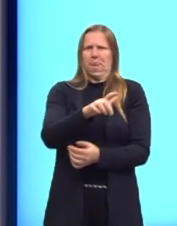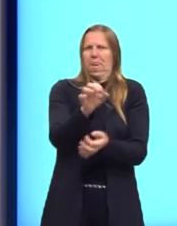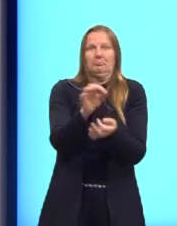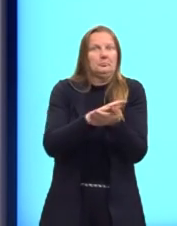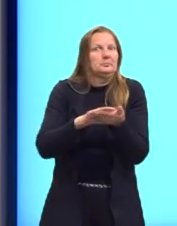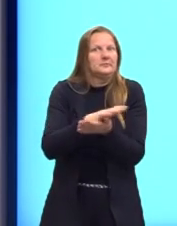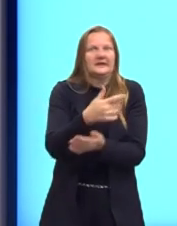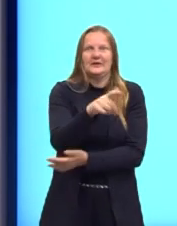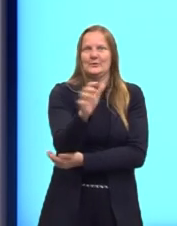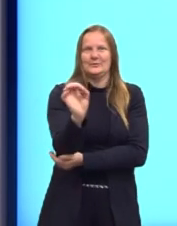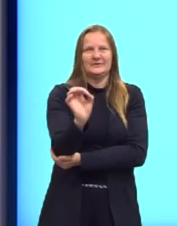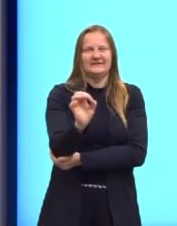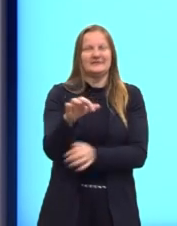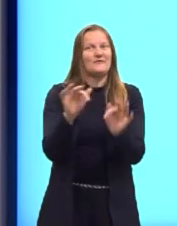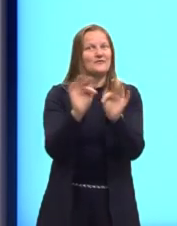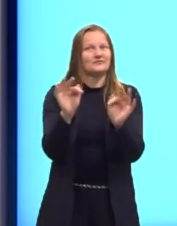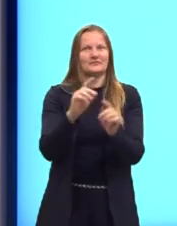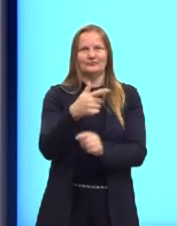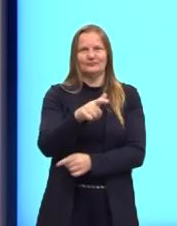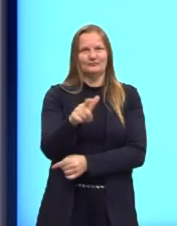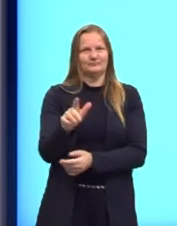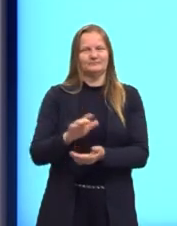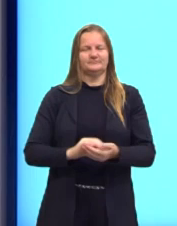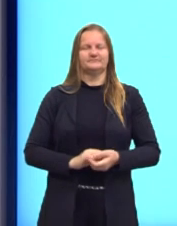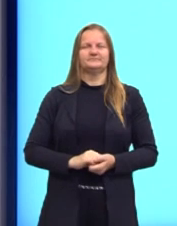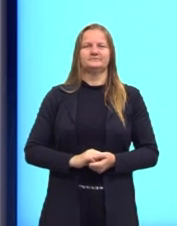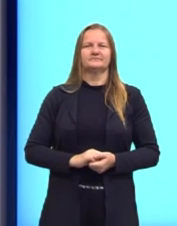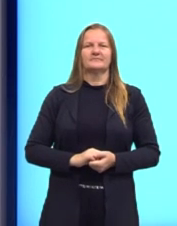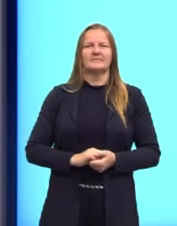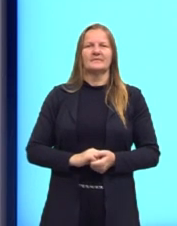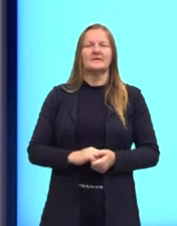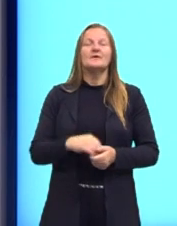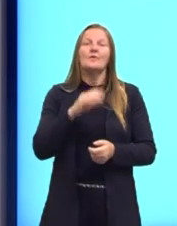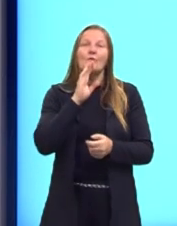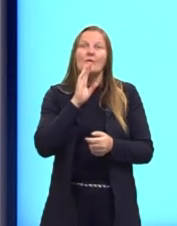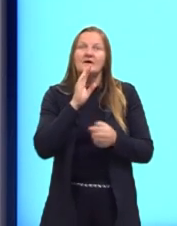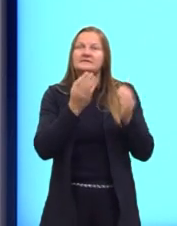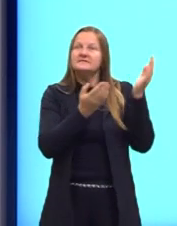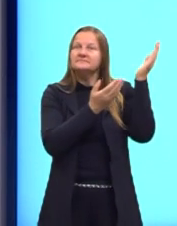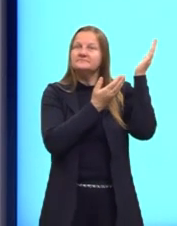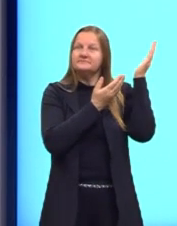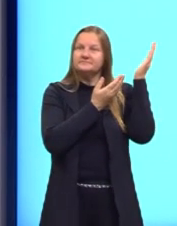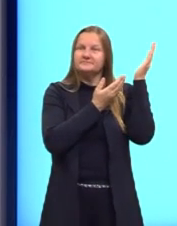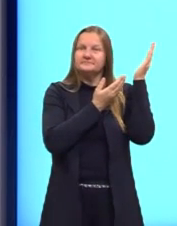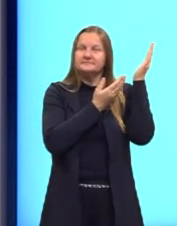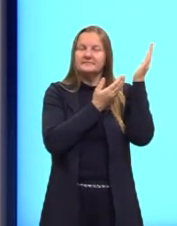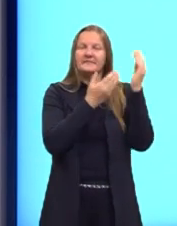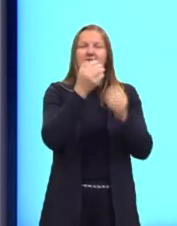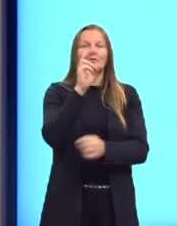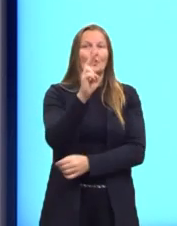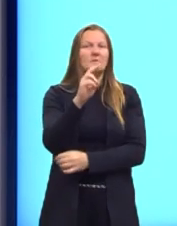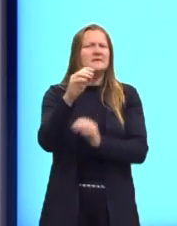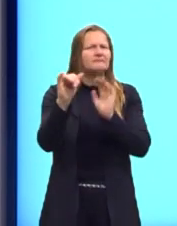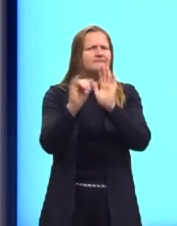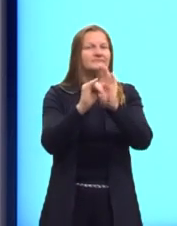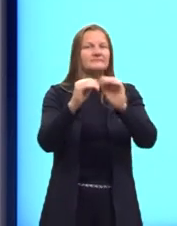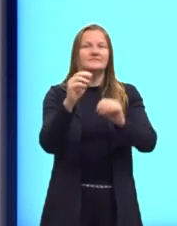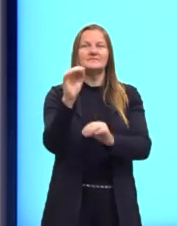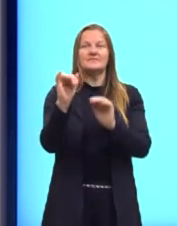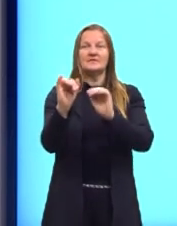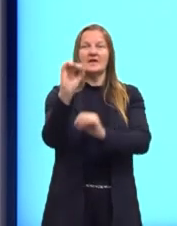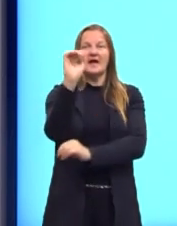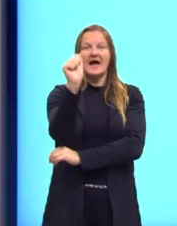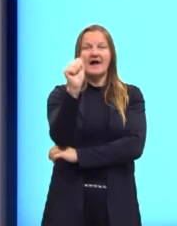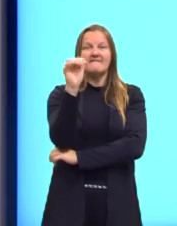definido ali como função de primeiro grau. Ela é conhecida então como função afim e ela é uma função